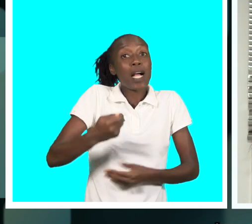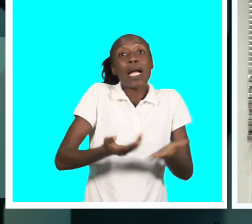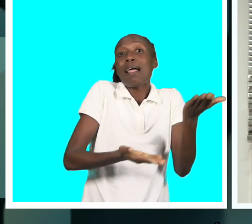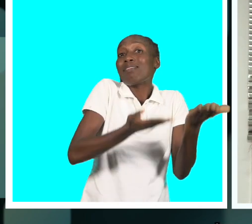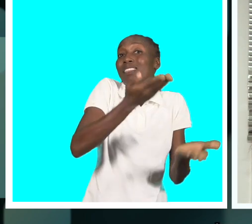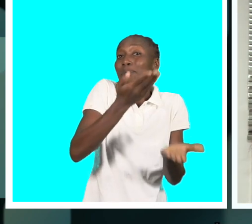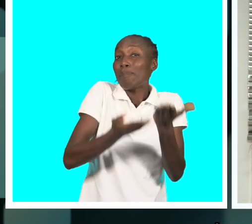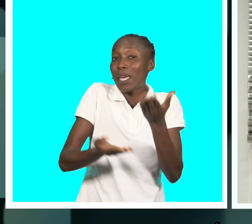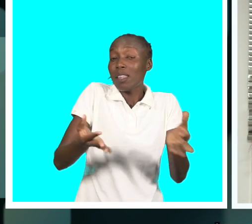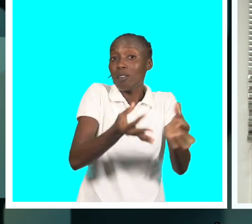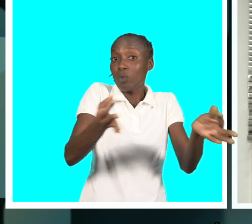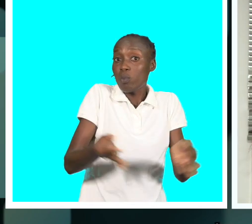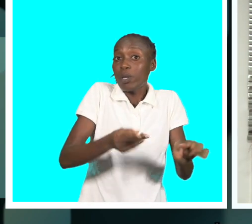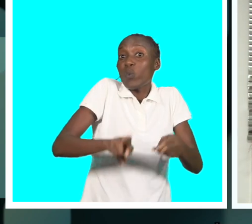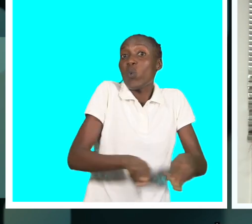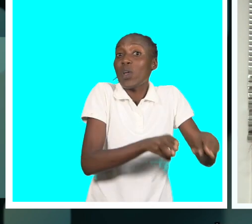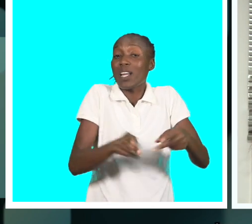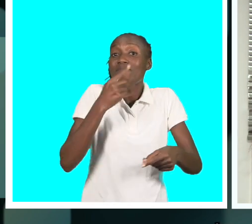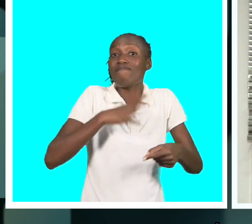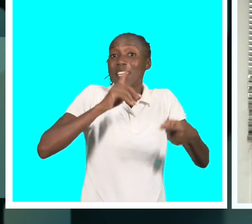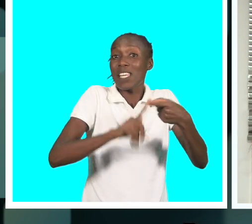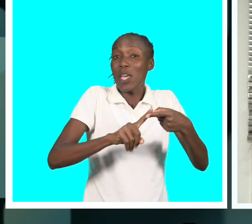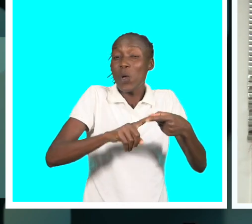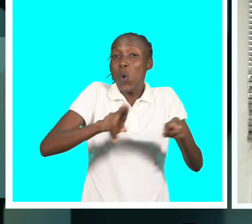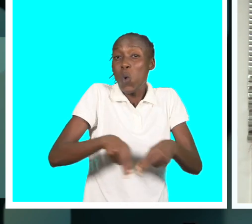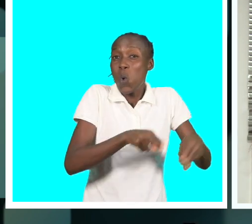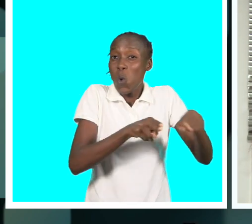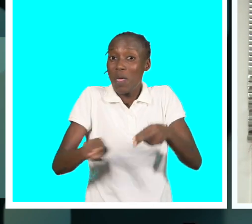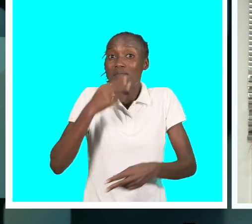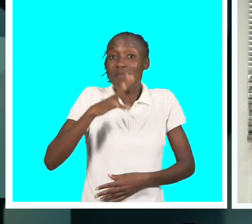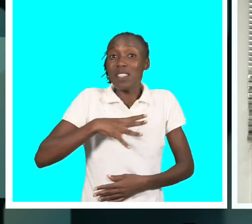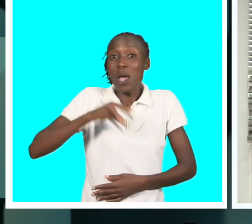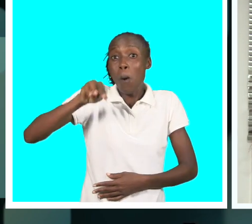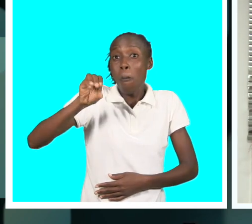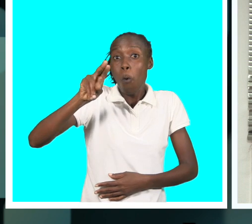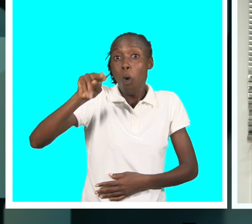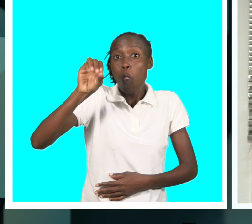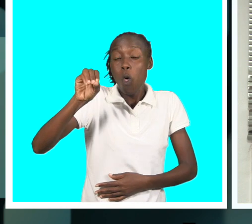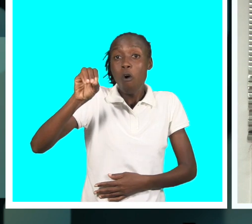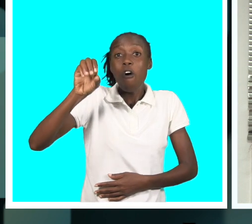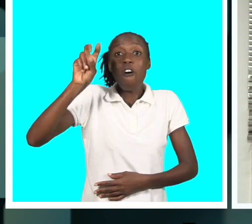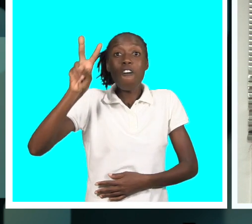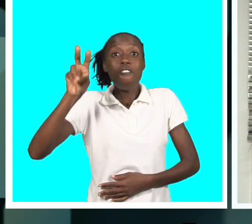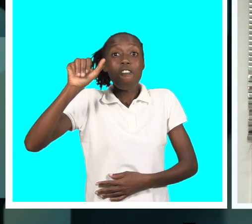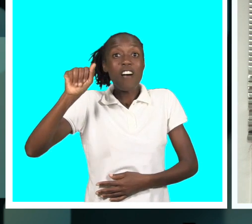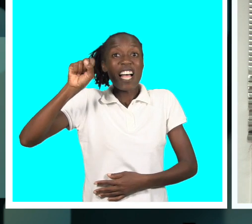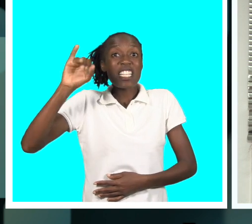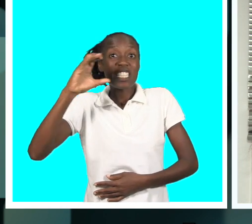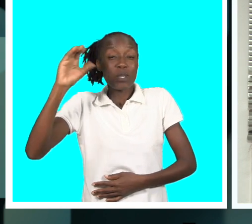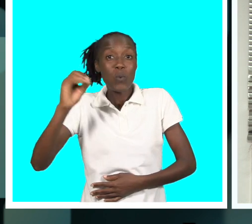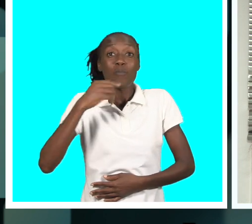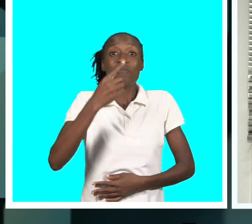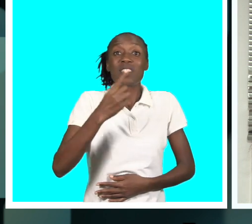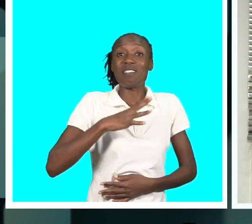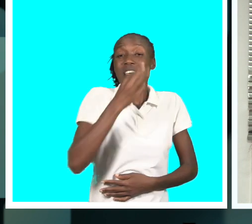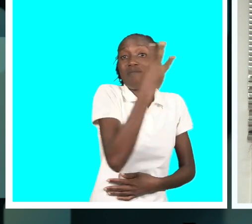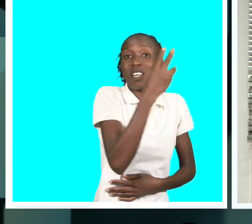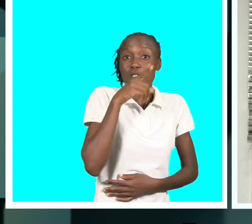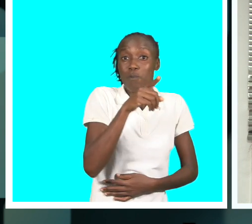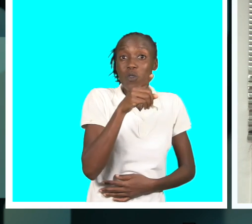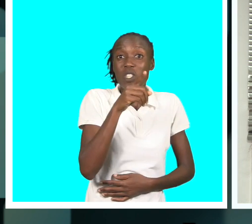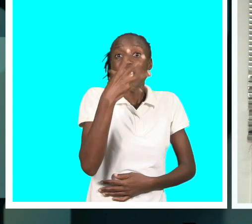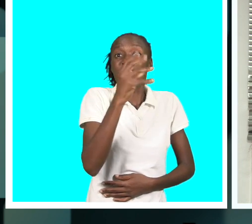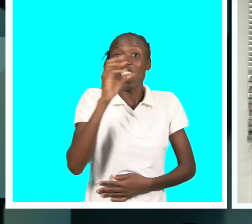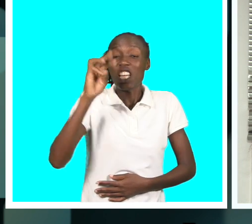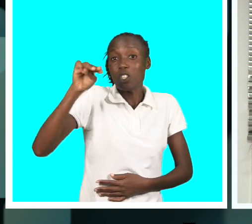valor do contrato depende do tipo de contrato. Portanto, temos um contrato que é monofásico, cujo valor é 3